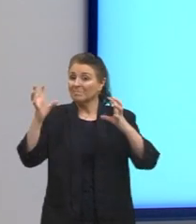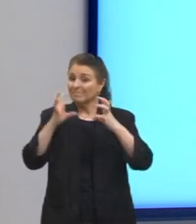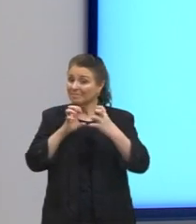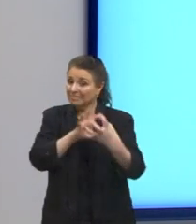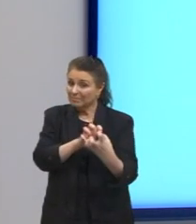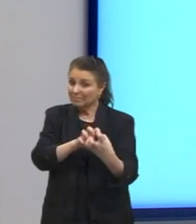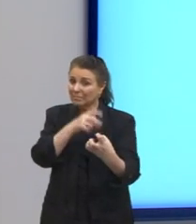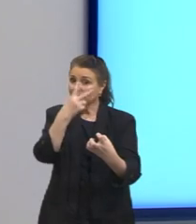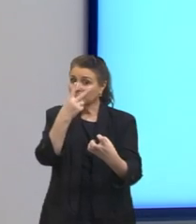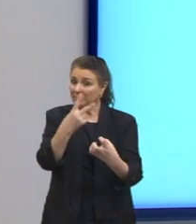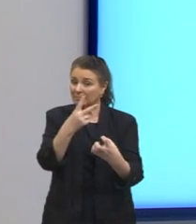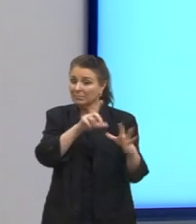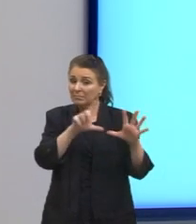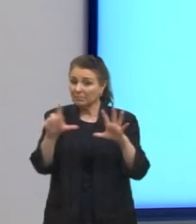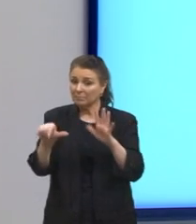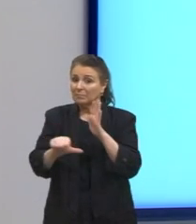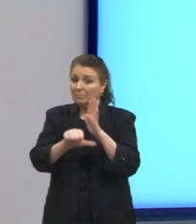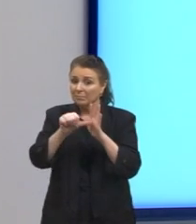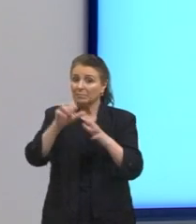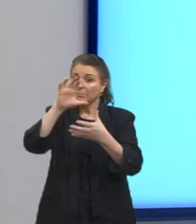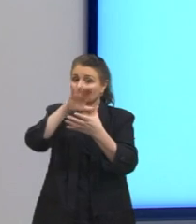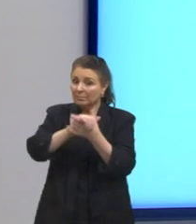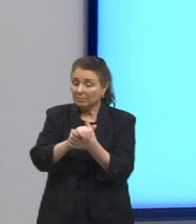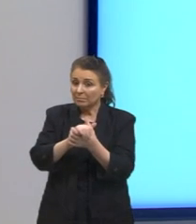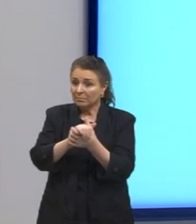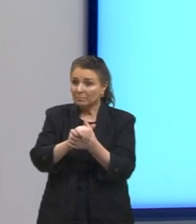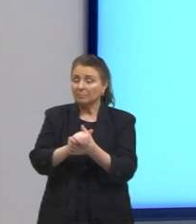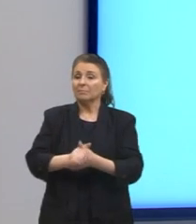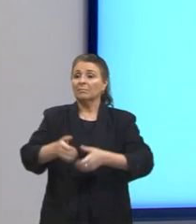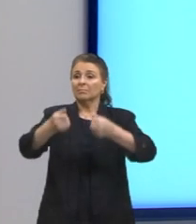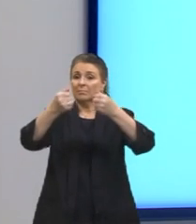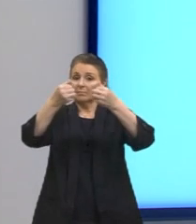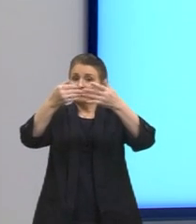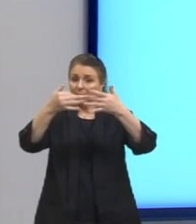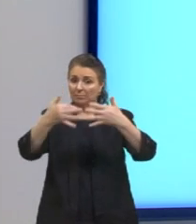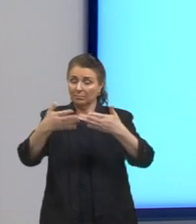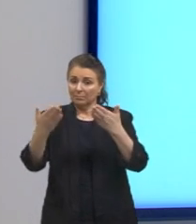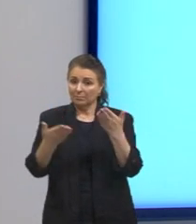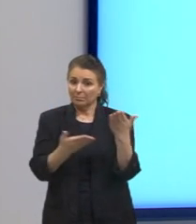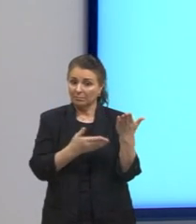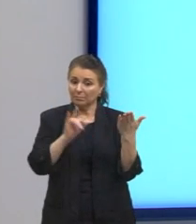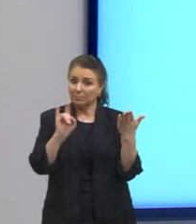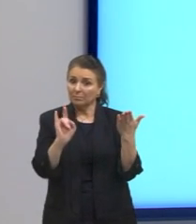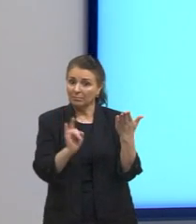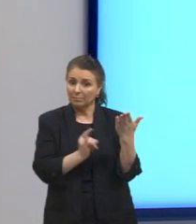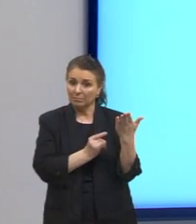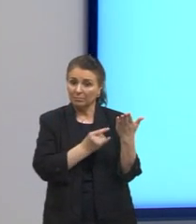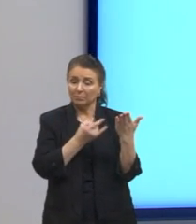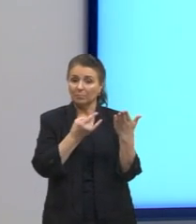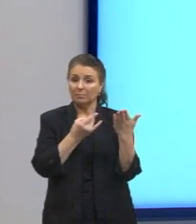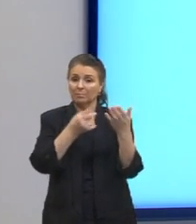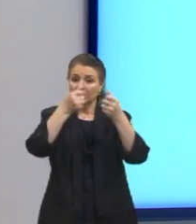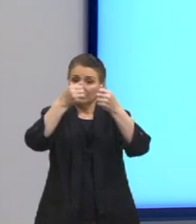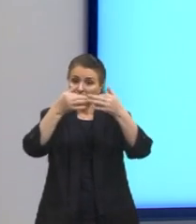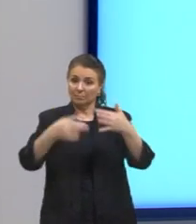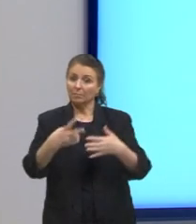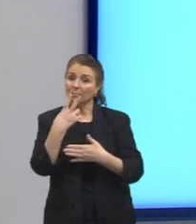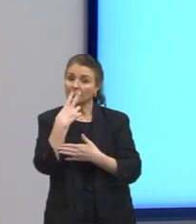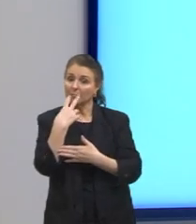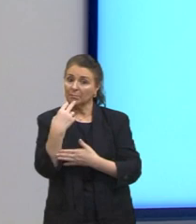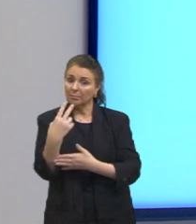E por último, ela fala de A real good honeymoon spot would be like somewhere in New Jersey.